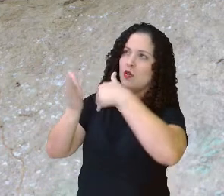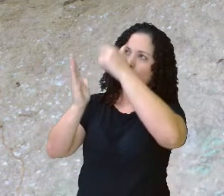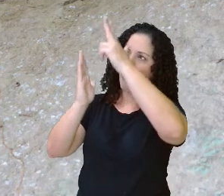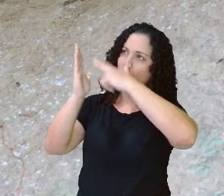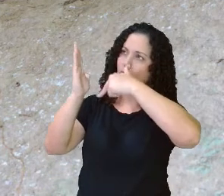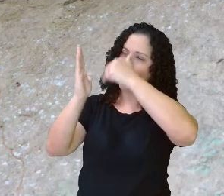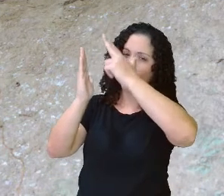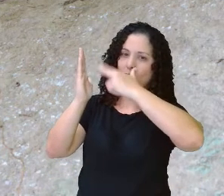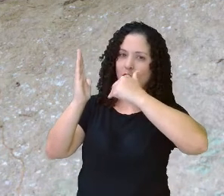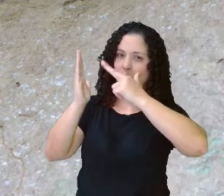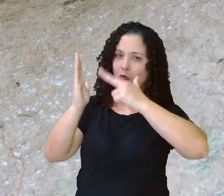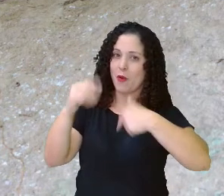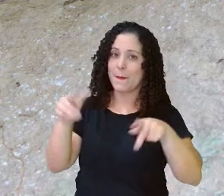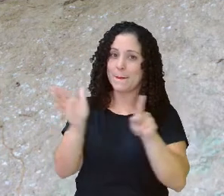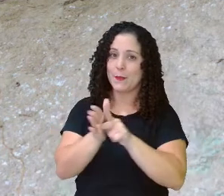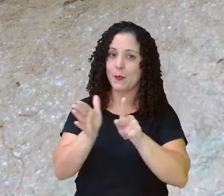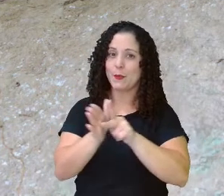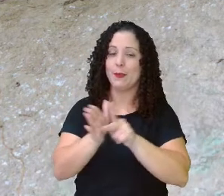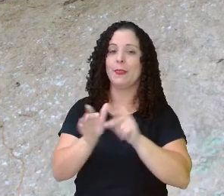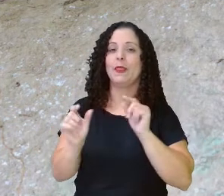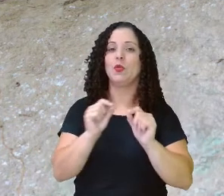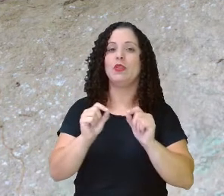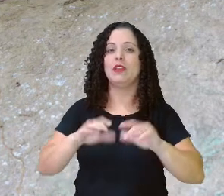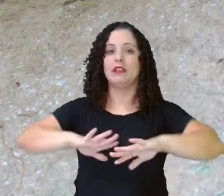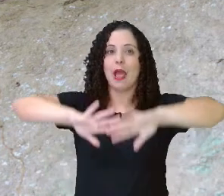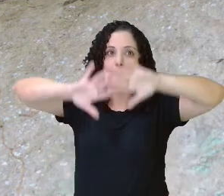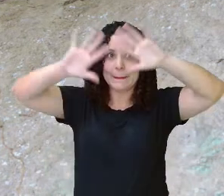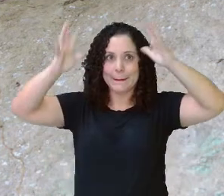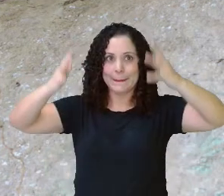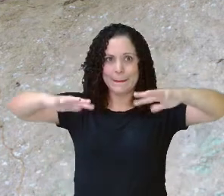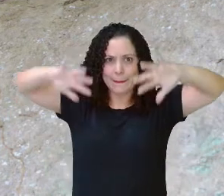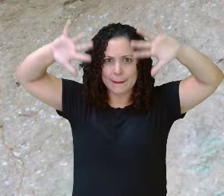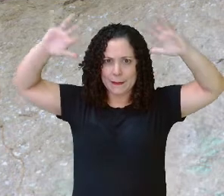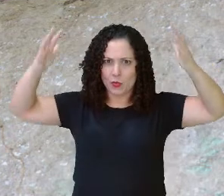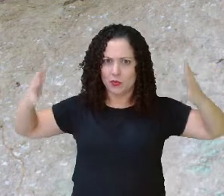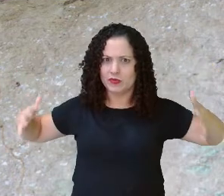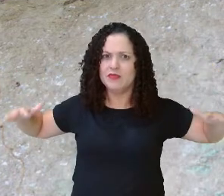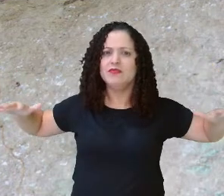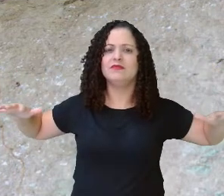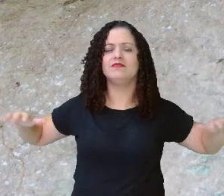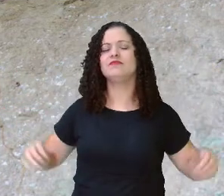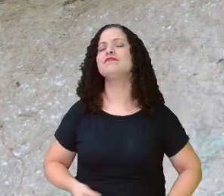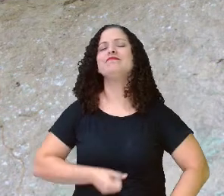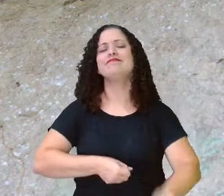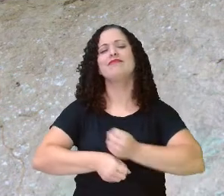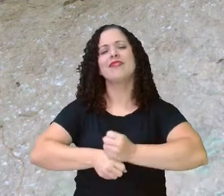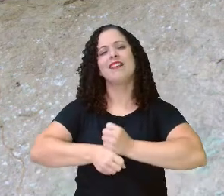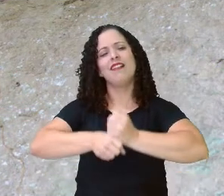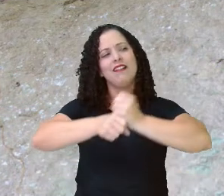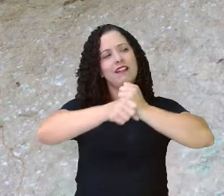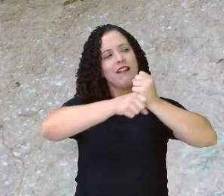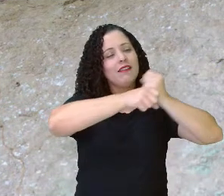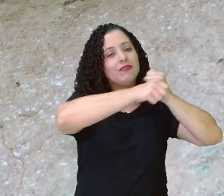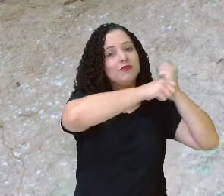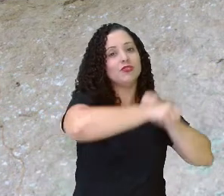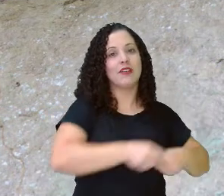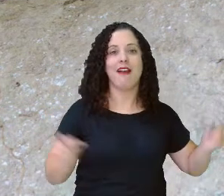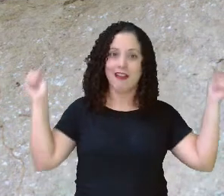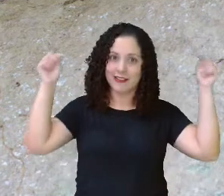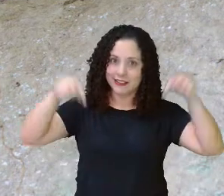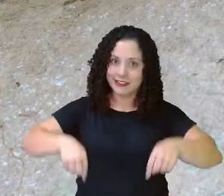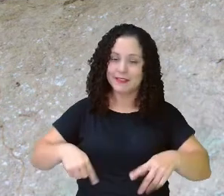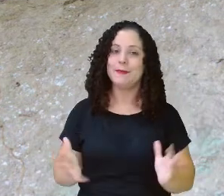rupestres. São pinturas que nossos antepassados faziam há milênios atrás. Aqui mesmo em